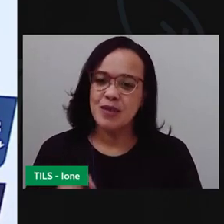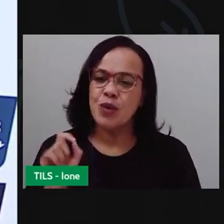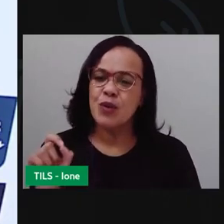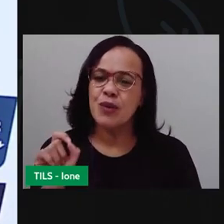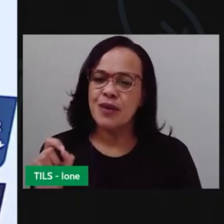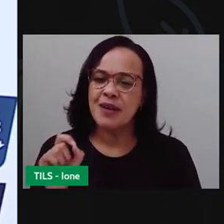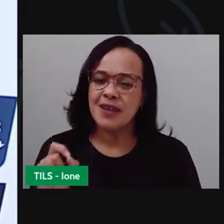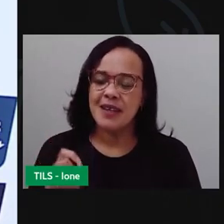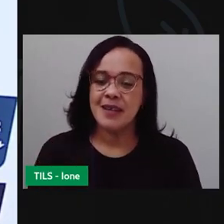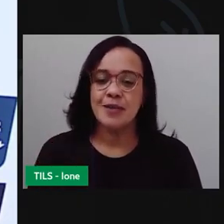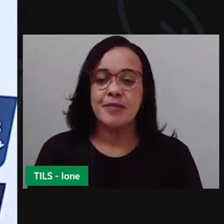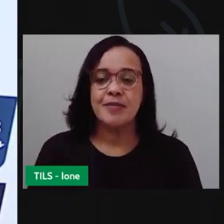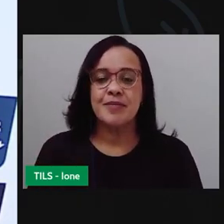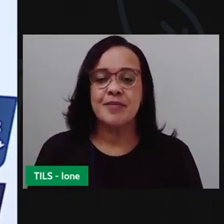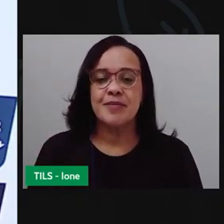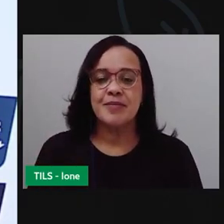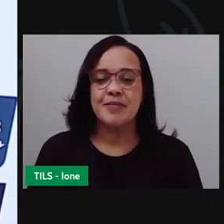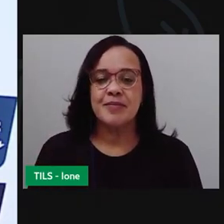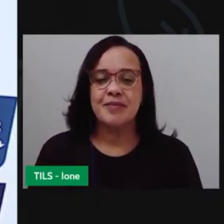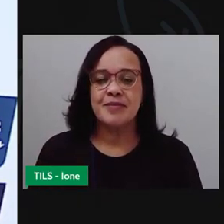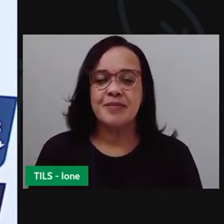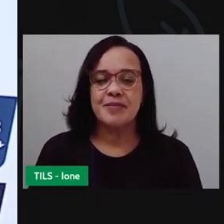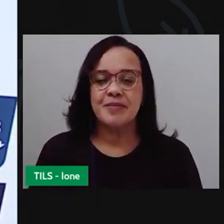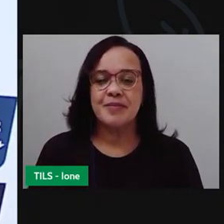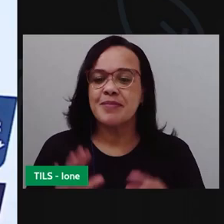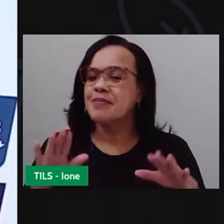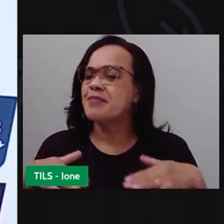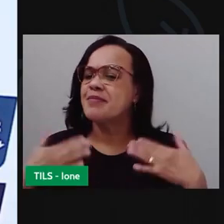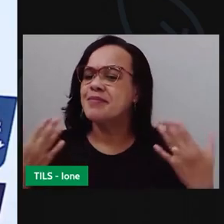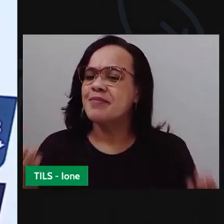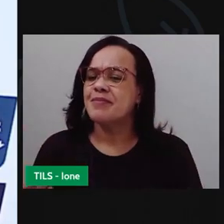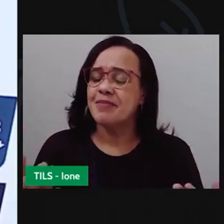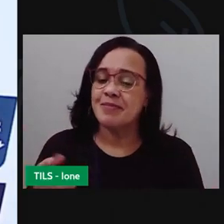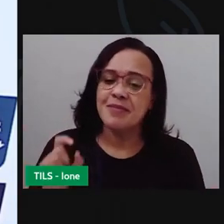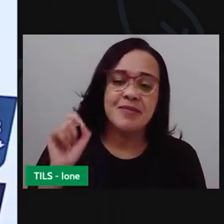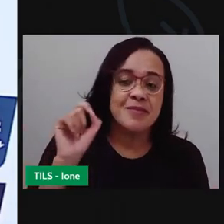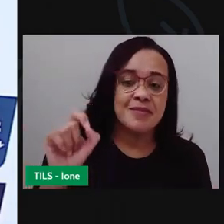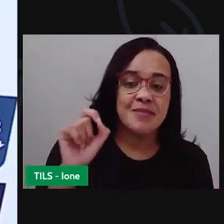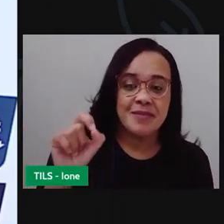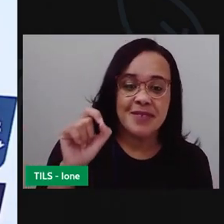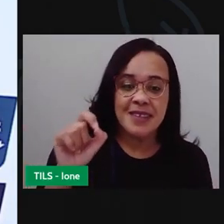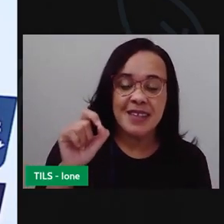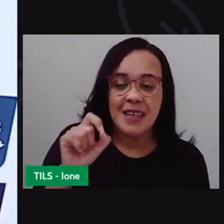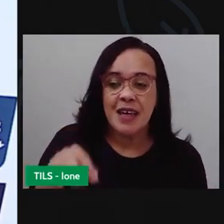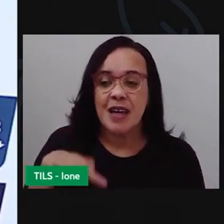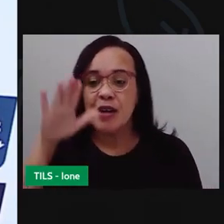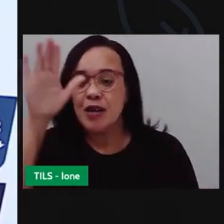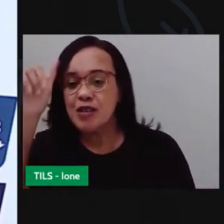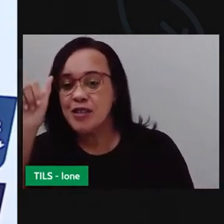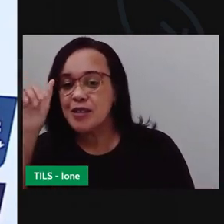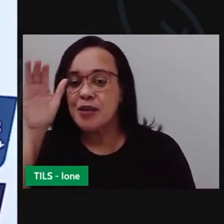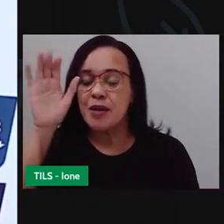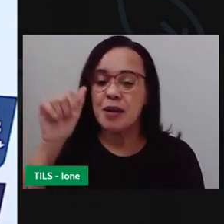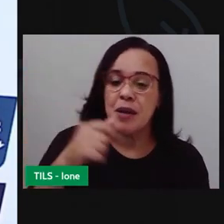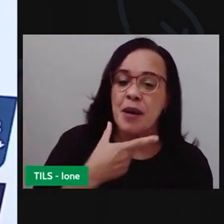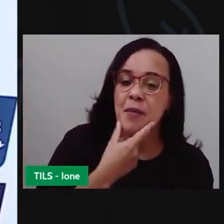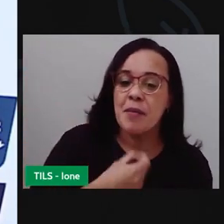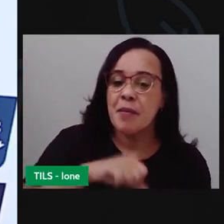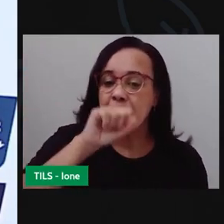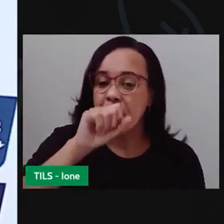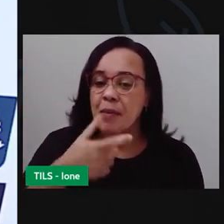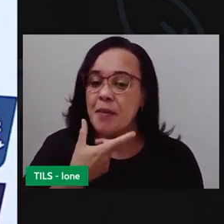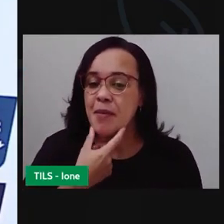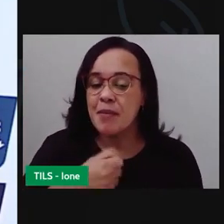Afinal, quem será que estava chamando? Papai, papai, será que foi o filho